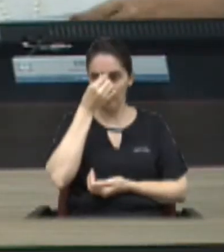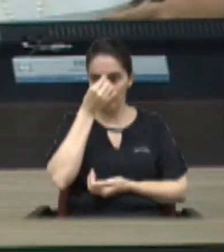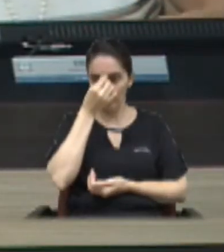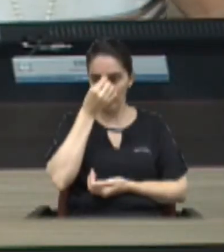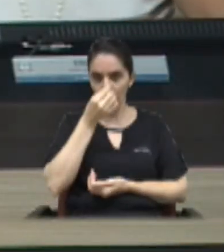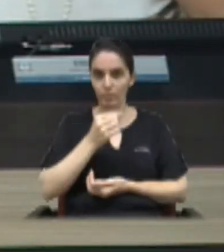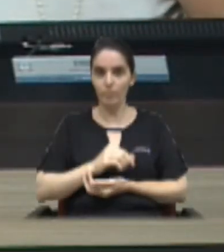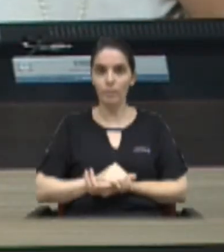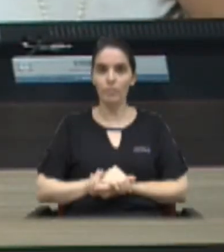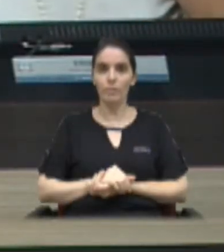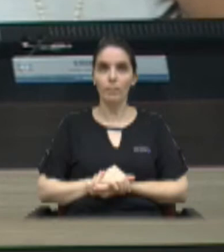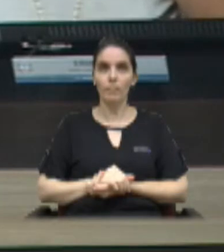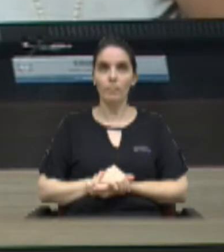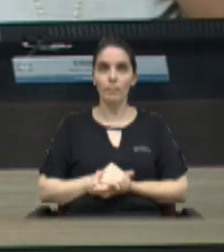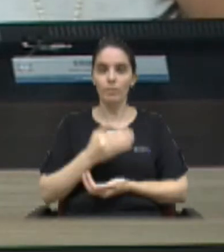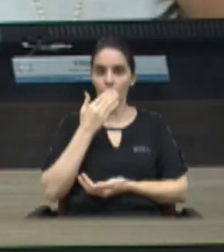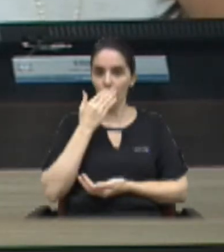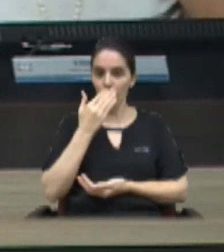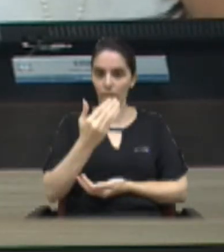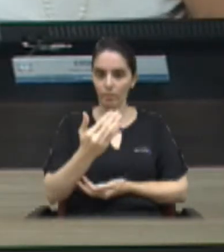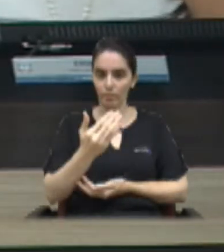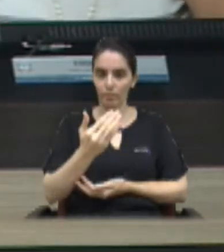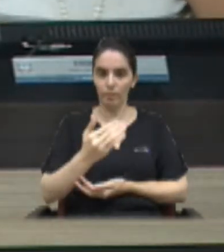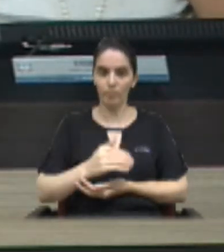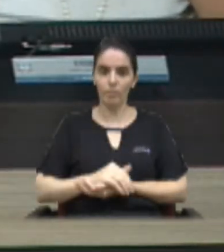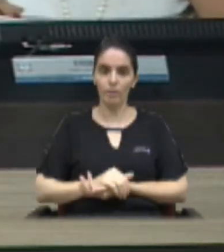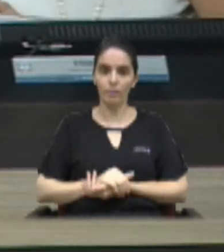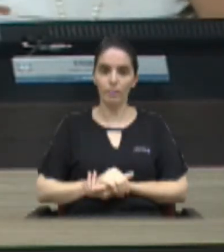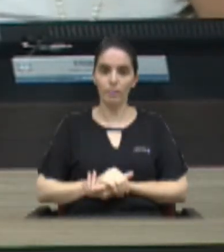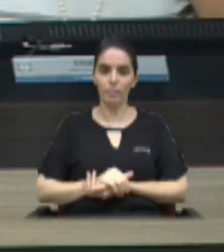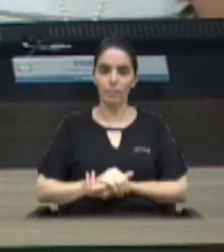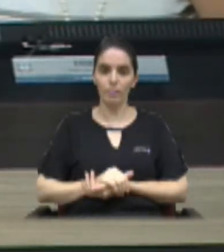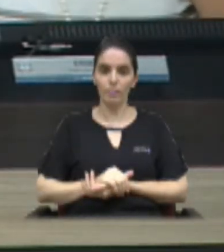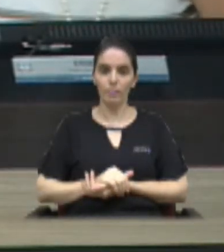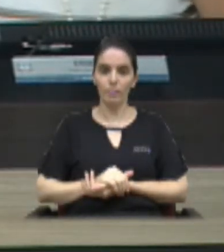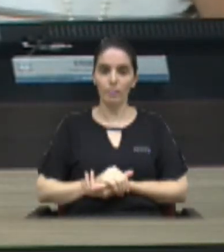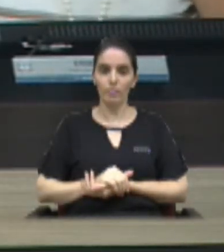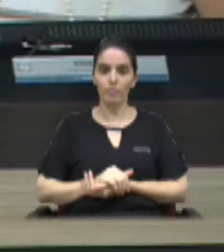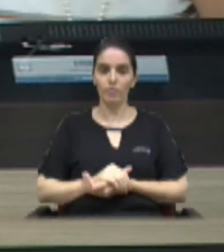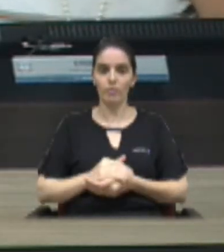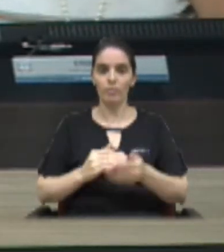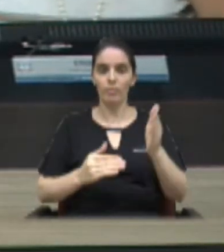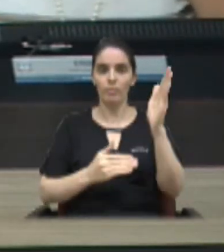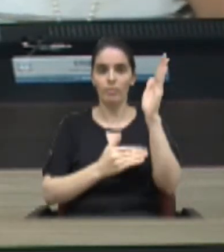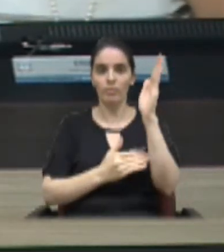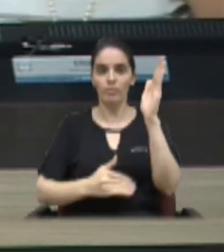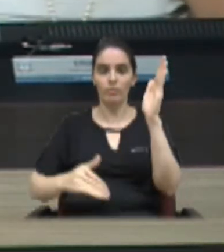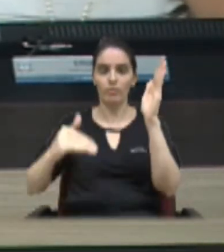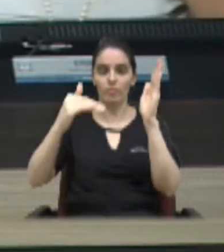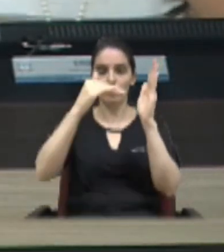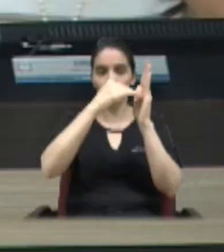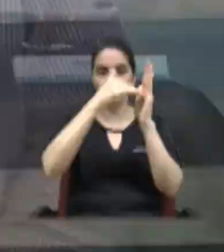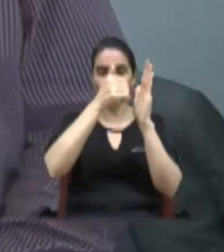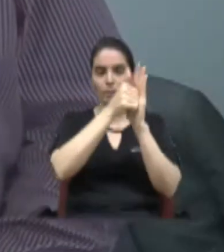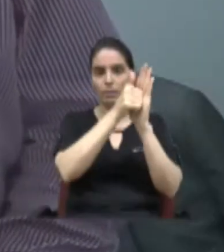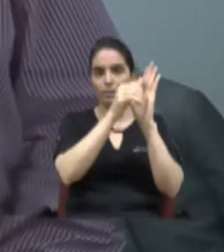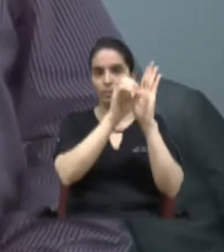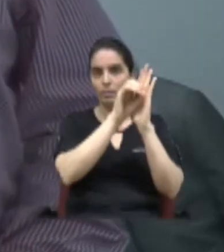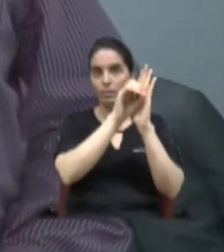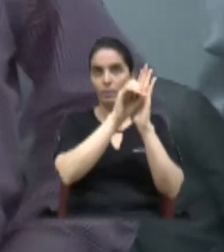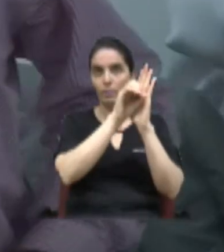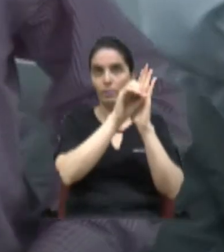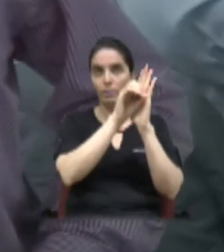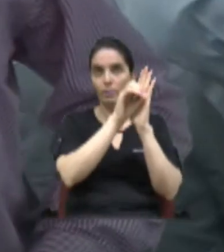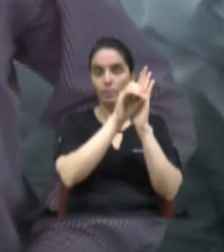vereador Jorge Freitas solicito a inversão da pauta para que possamos apreciar o item décimo da pauta